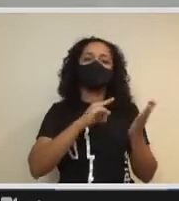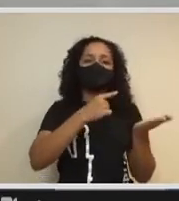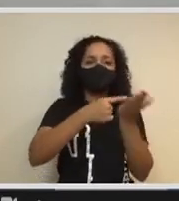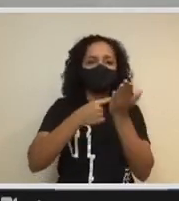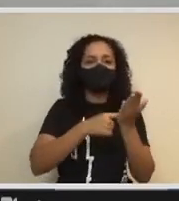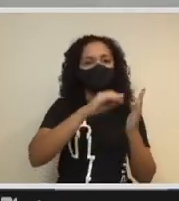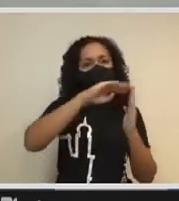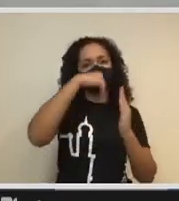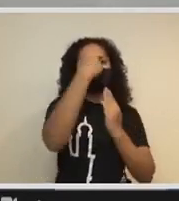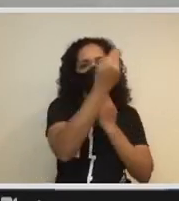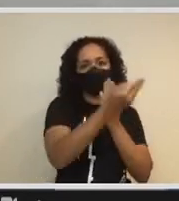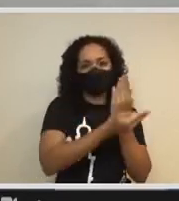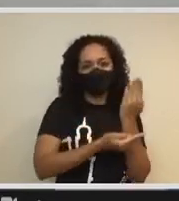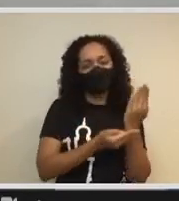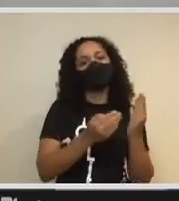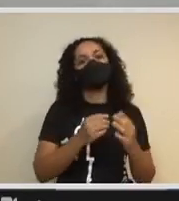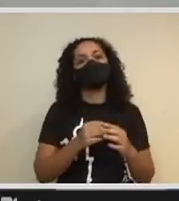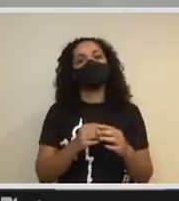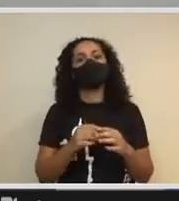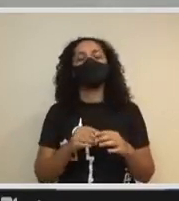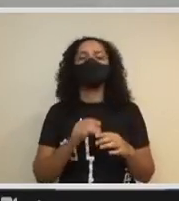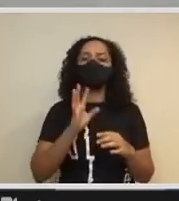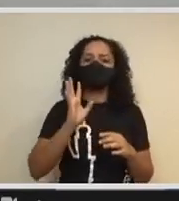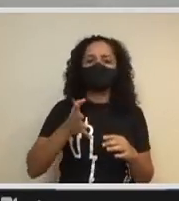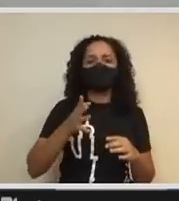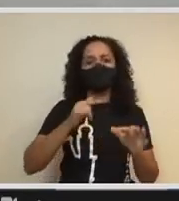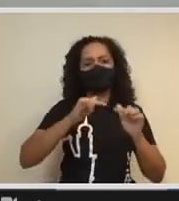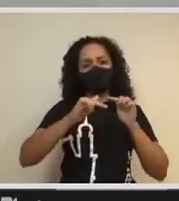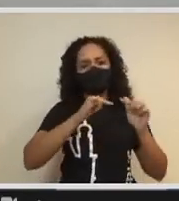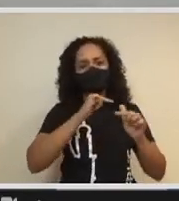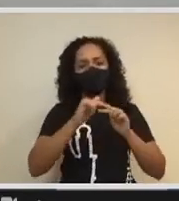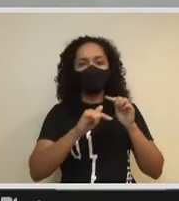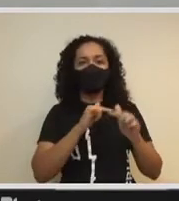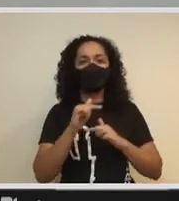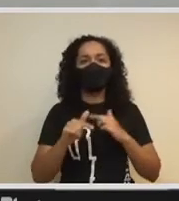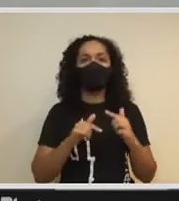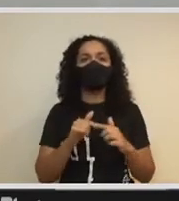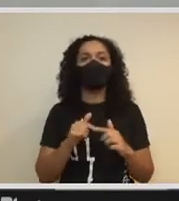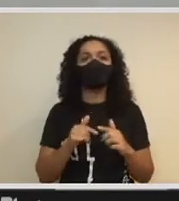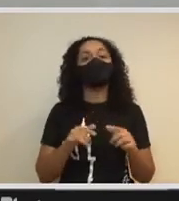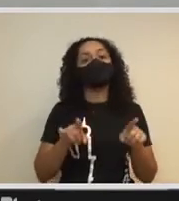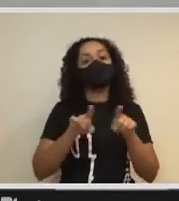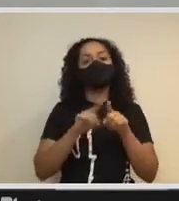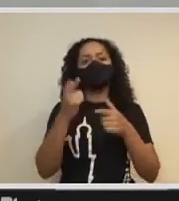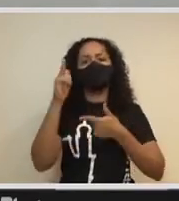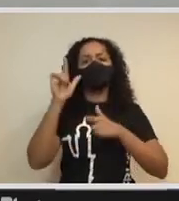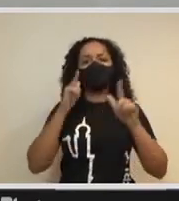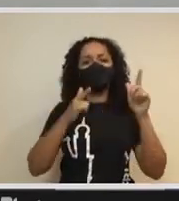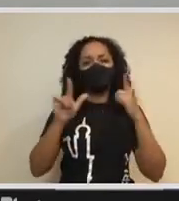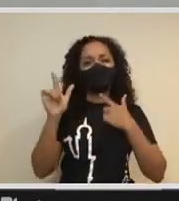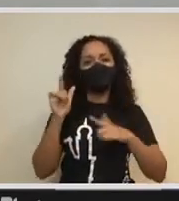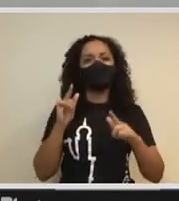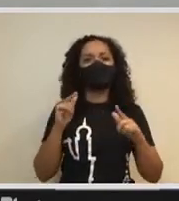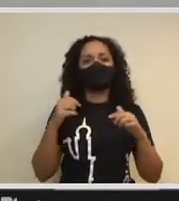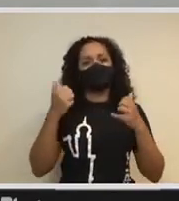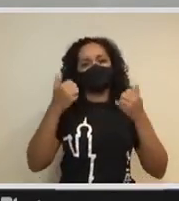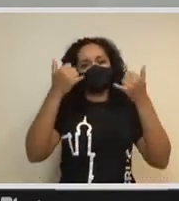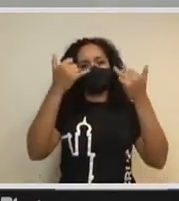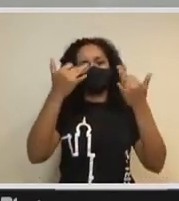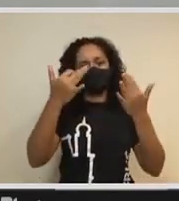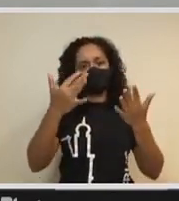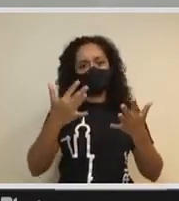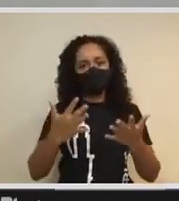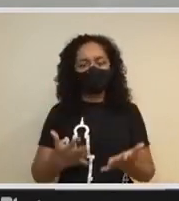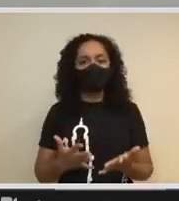importantes, que ele já vem tocando, entre outras, vou mencionar aqui todo o papel